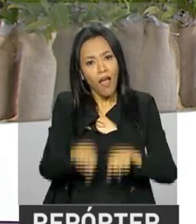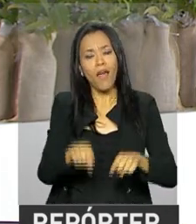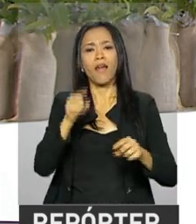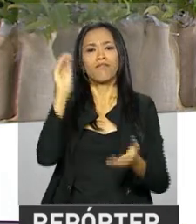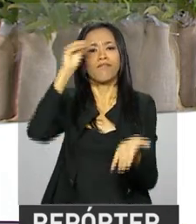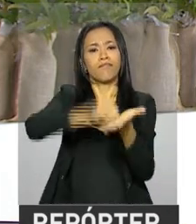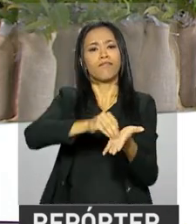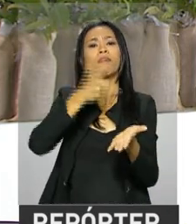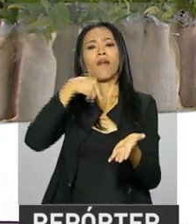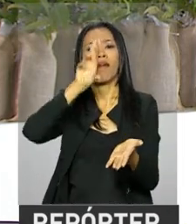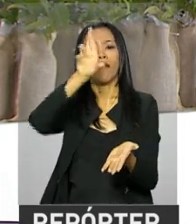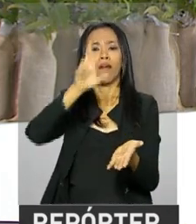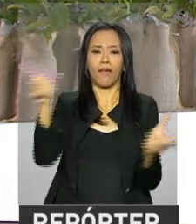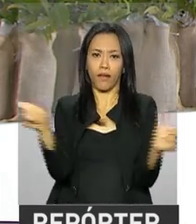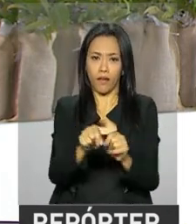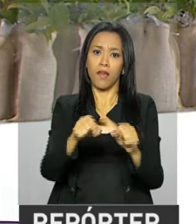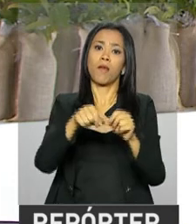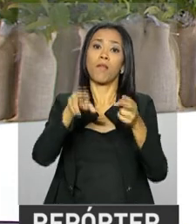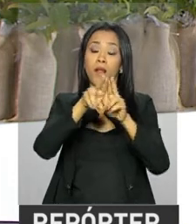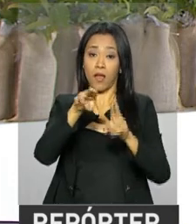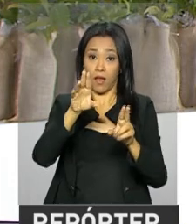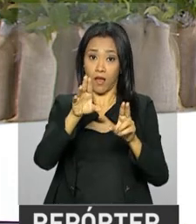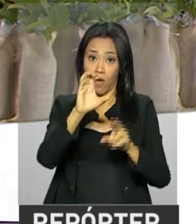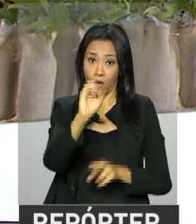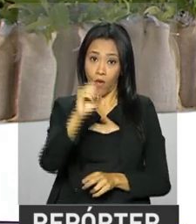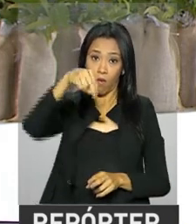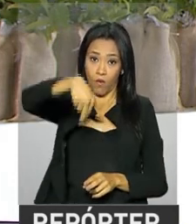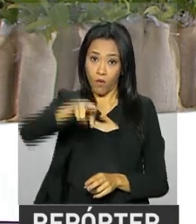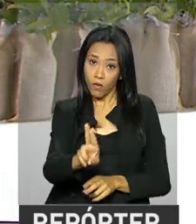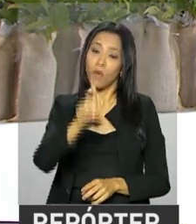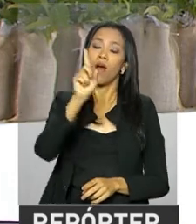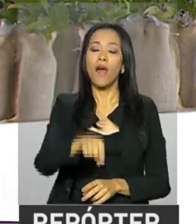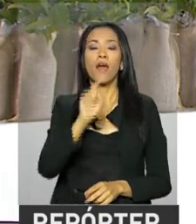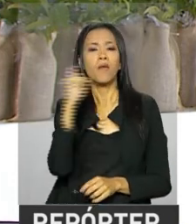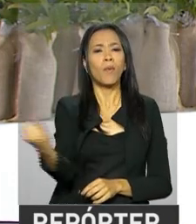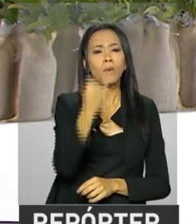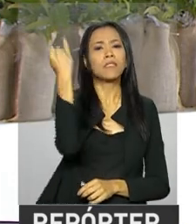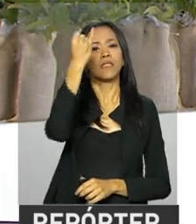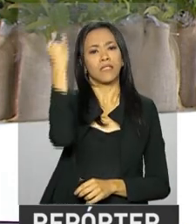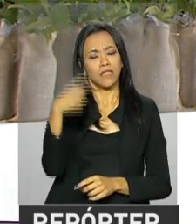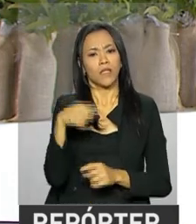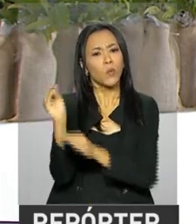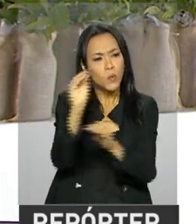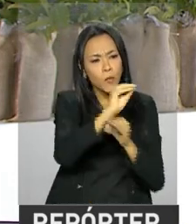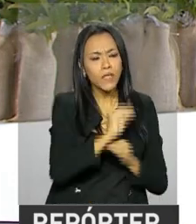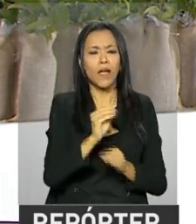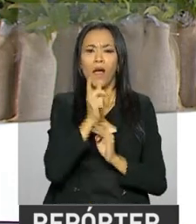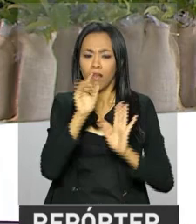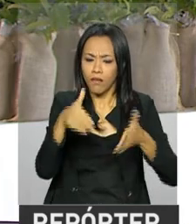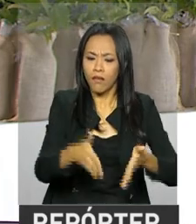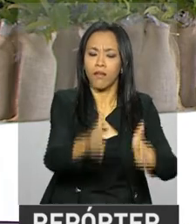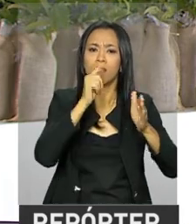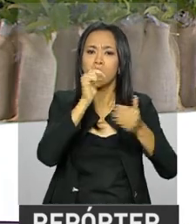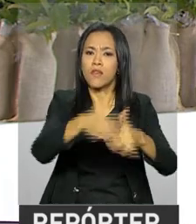Nações Unidas, ainda na década de 70, justamente para reforçar a importância da preservação dos recursos naturais do planeta. E